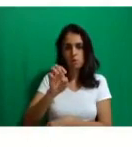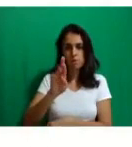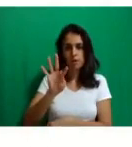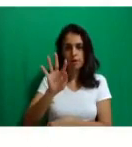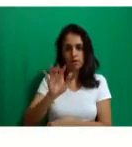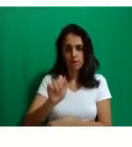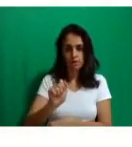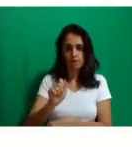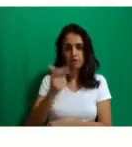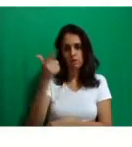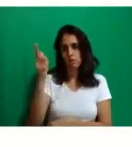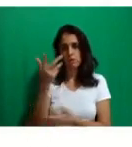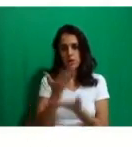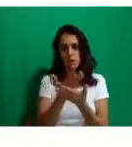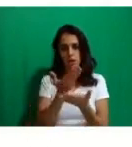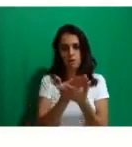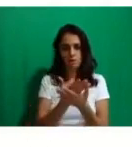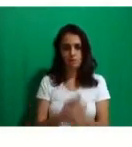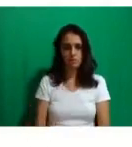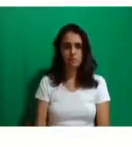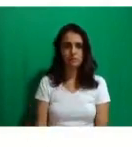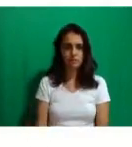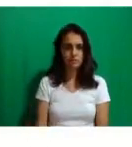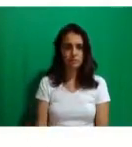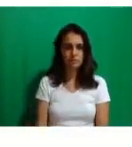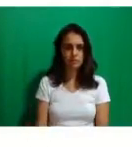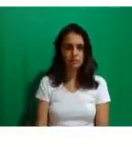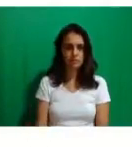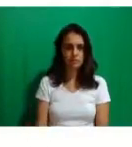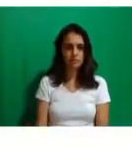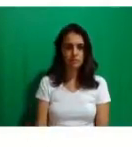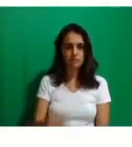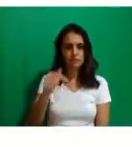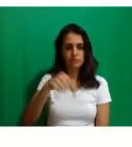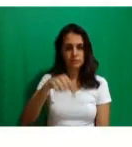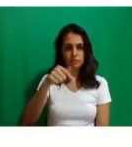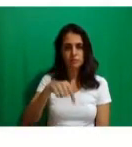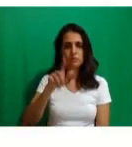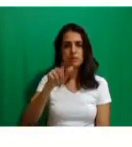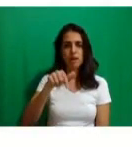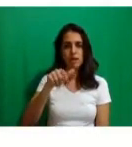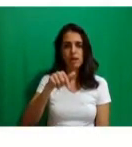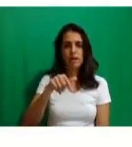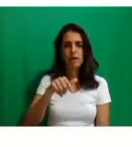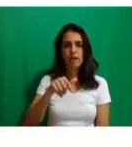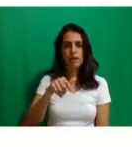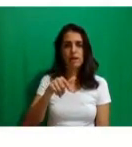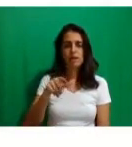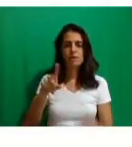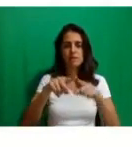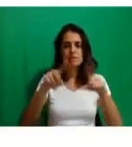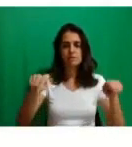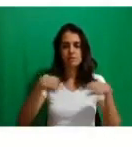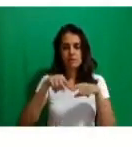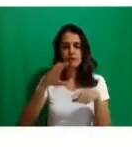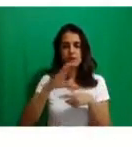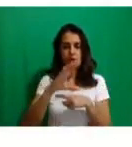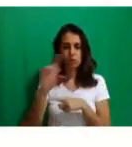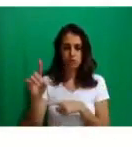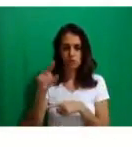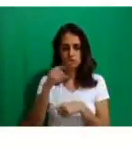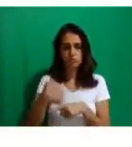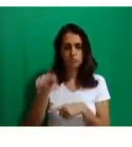Então tá, vamos lá. Essa então é a nossa sala de coordenação, todos vocês estão inscritos aí, quem não